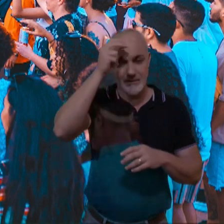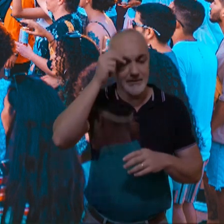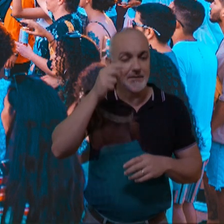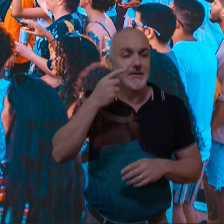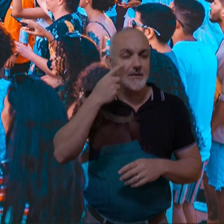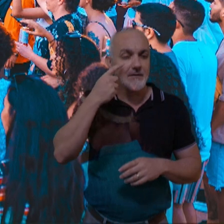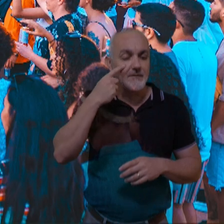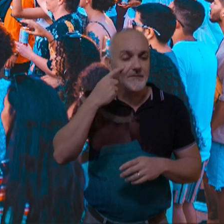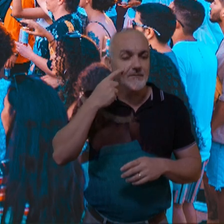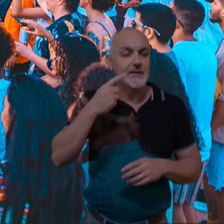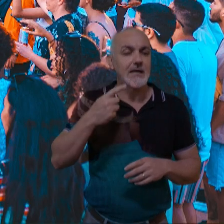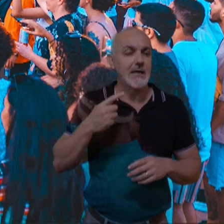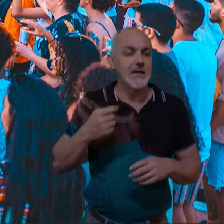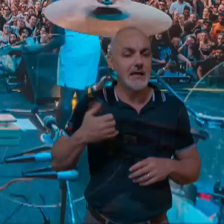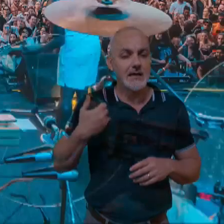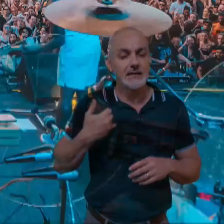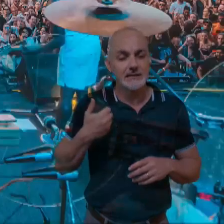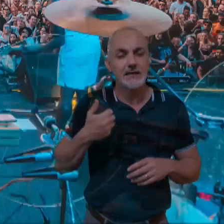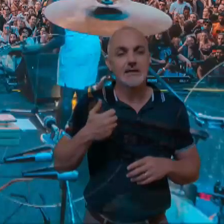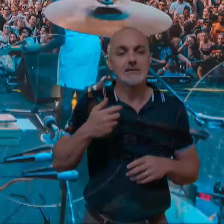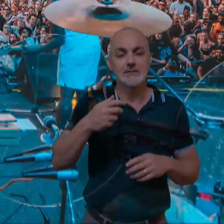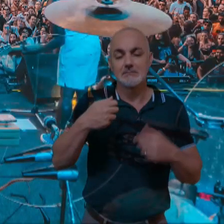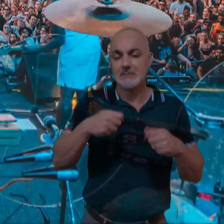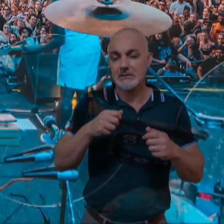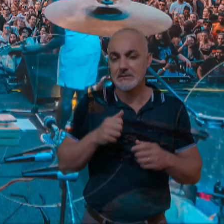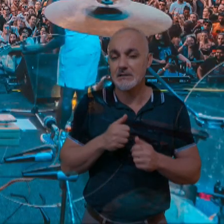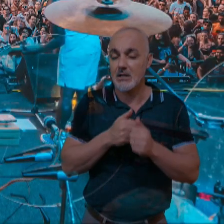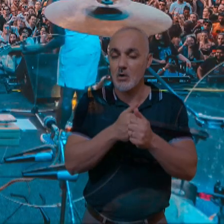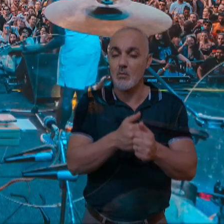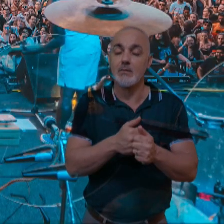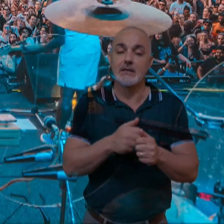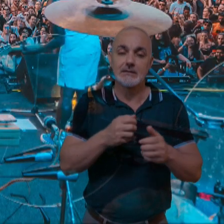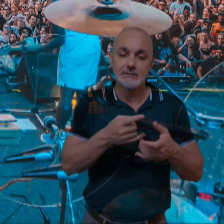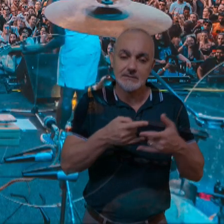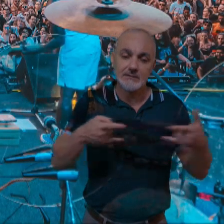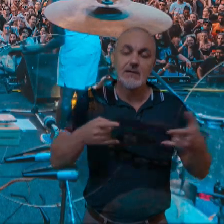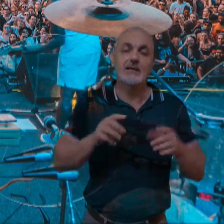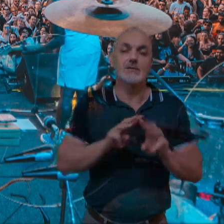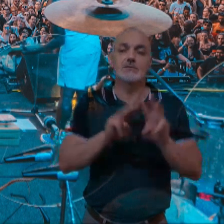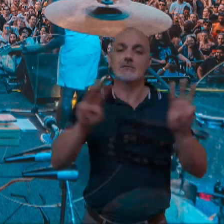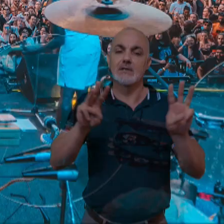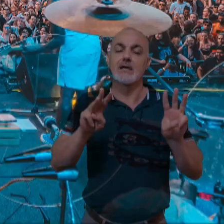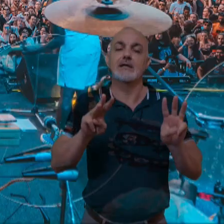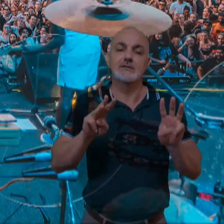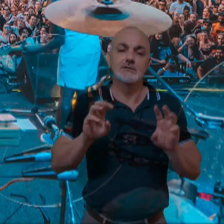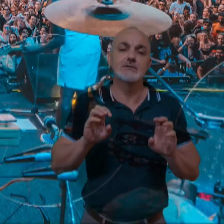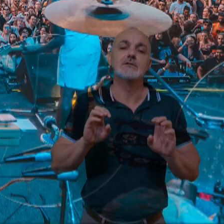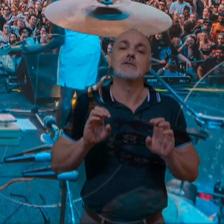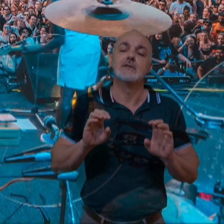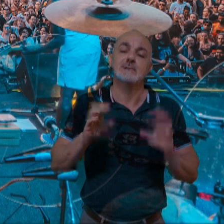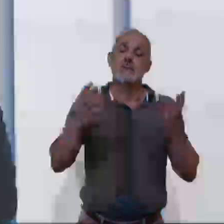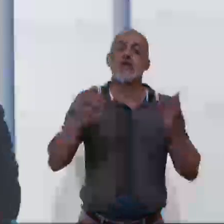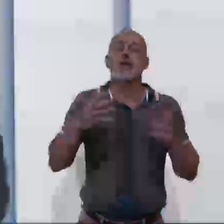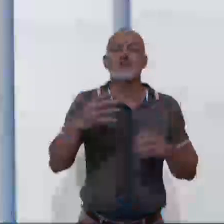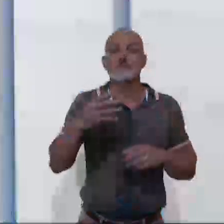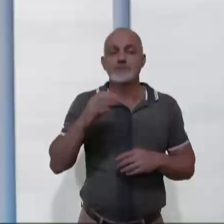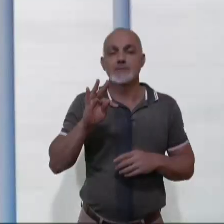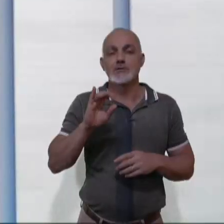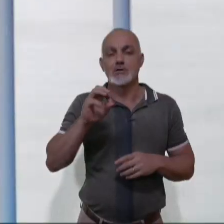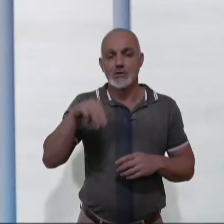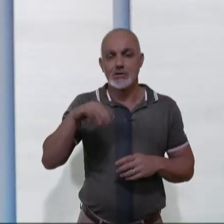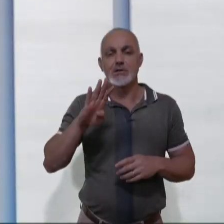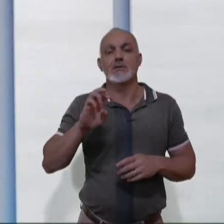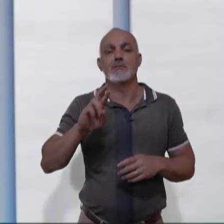verificar a faixa etária pra quem precisa estar acompanhado. Os ingresos estão disponíveis no site festivaltimbre.com.br. O